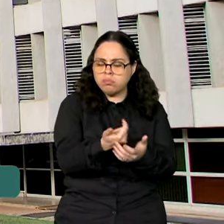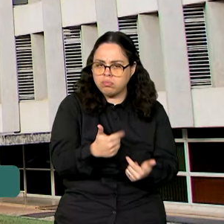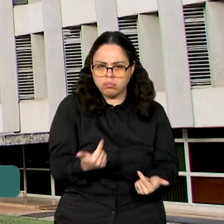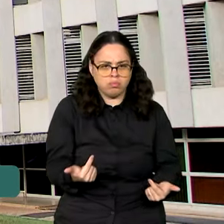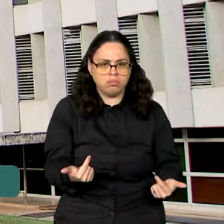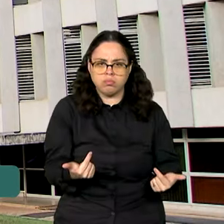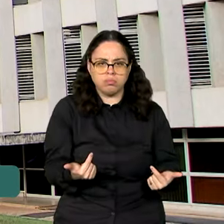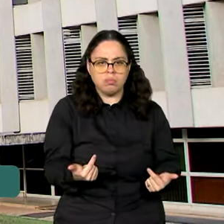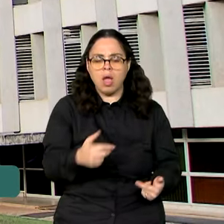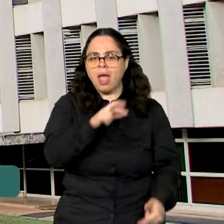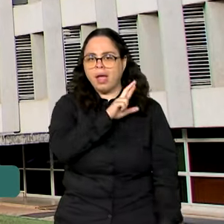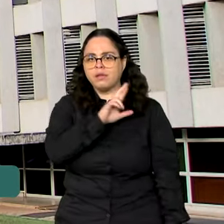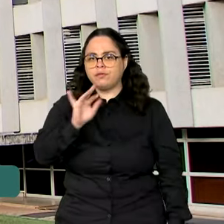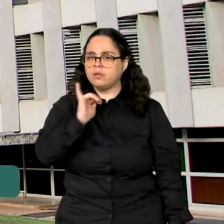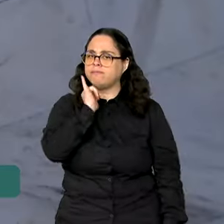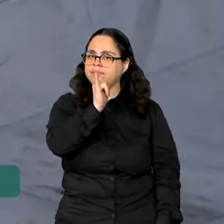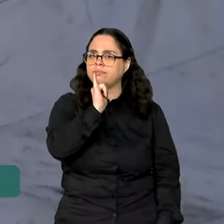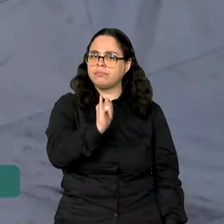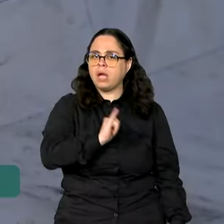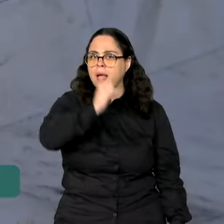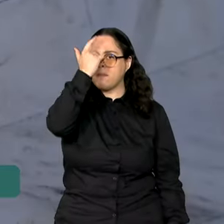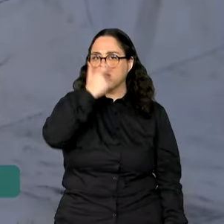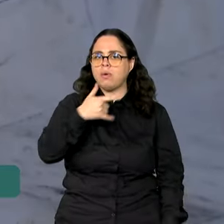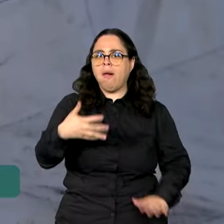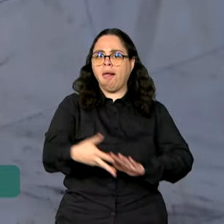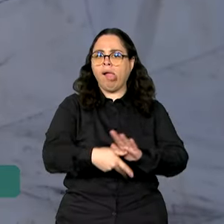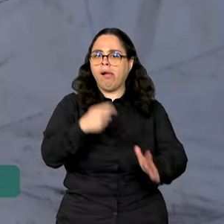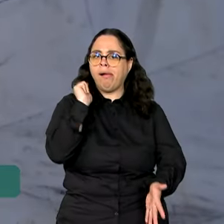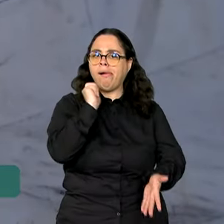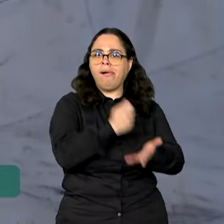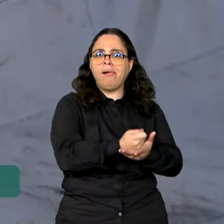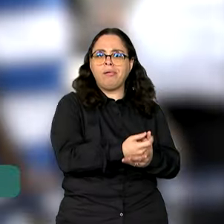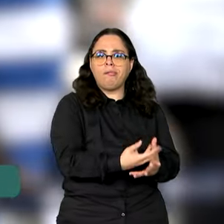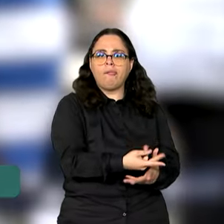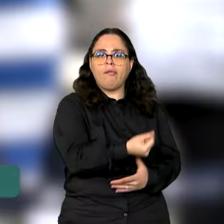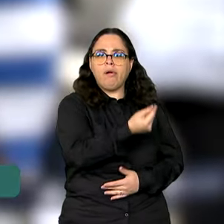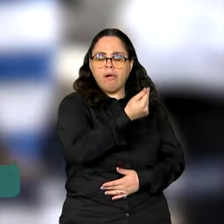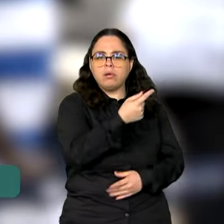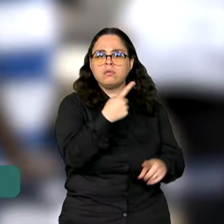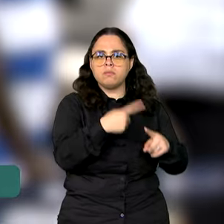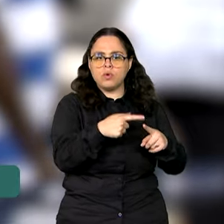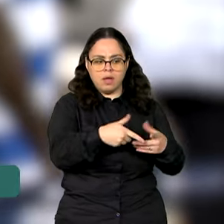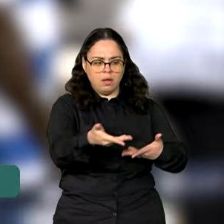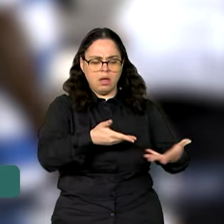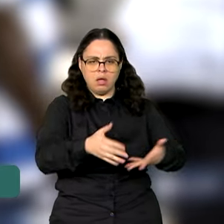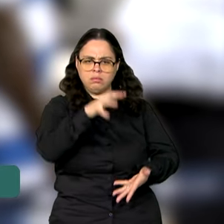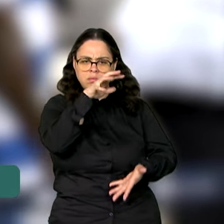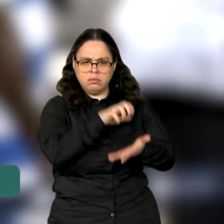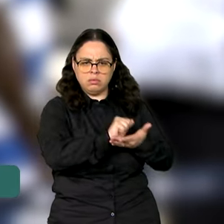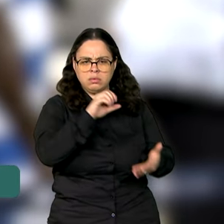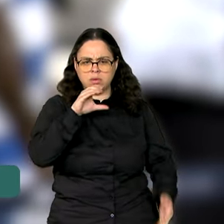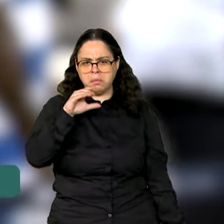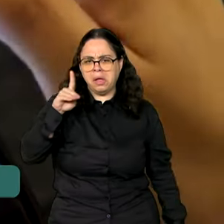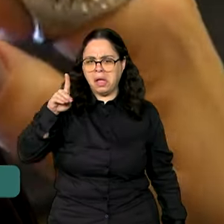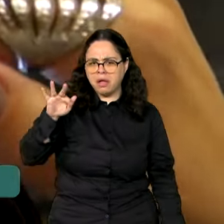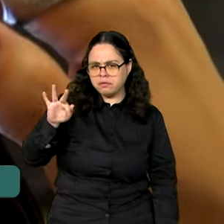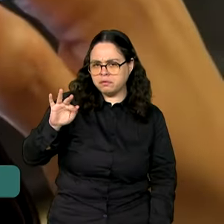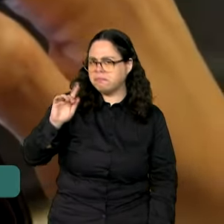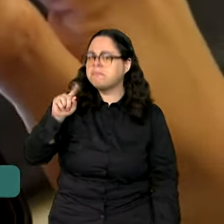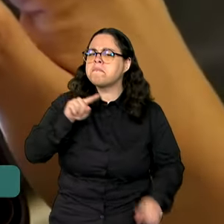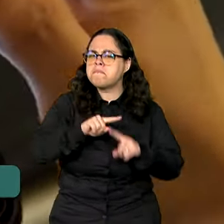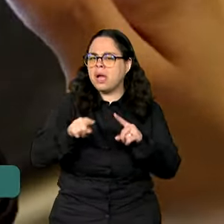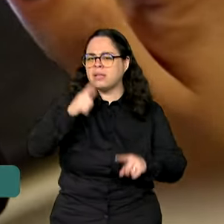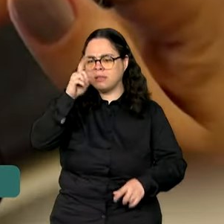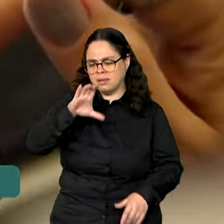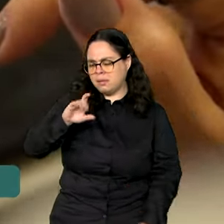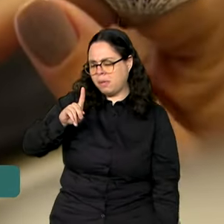Receita Federal alerta que algumas pessoas têm cobrado indevidamente por serviços de inscrição no CPF. Mas que